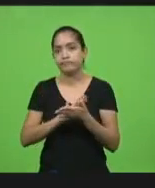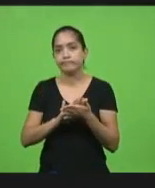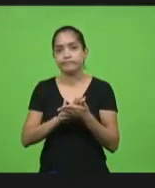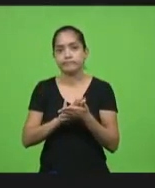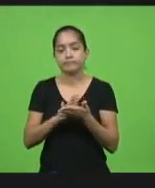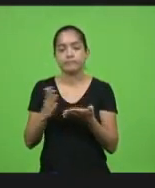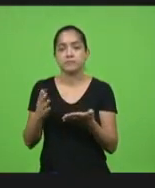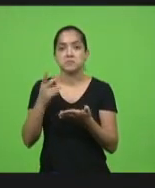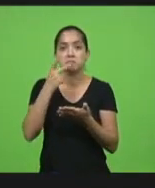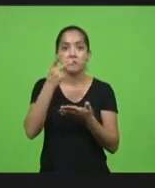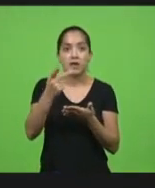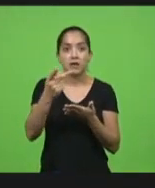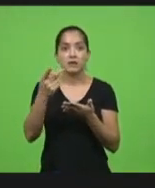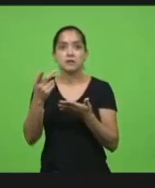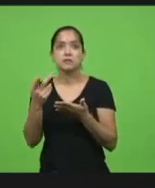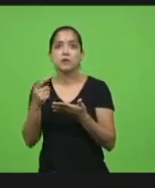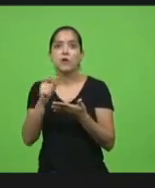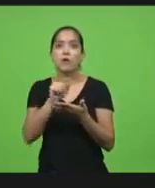dizendo olha gente